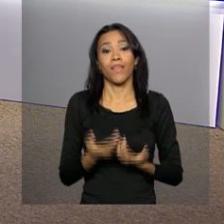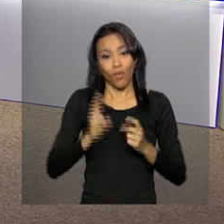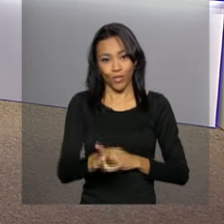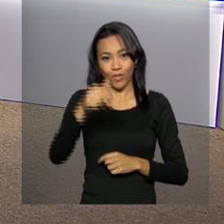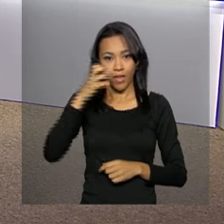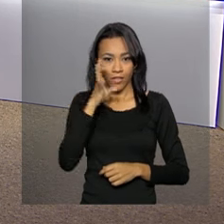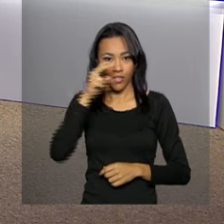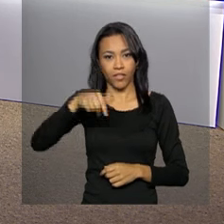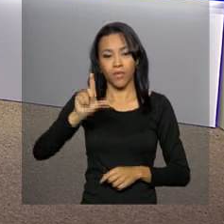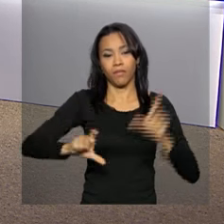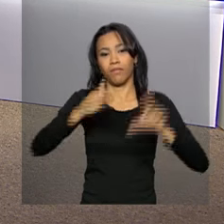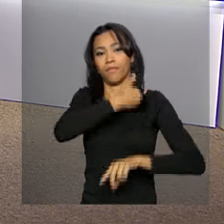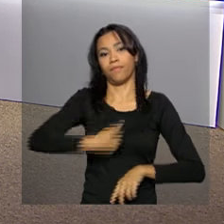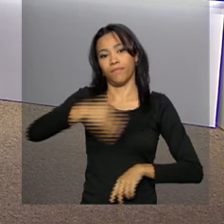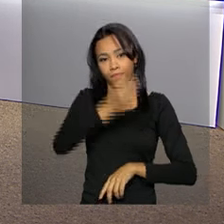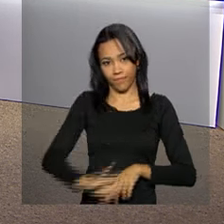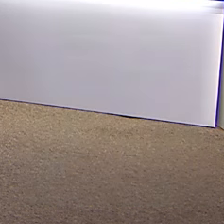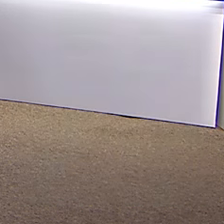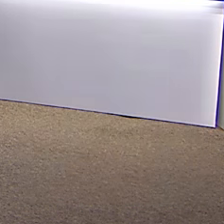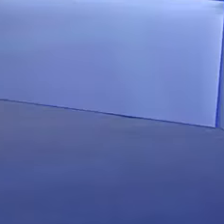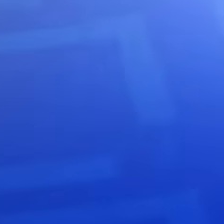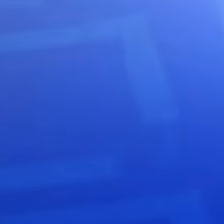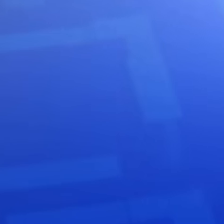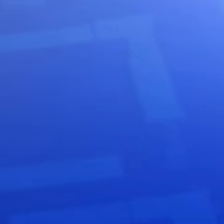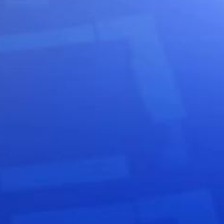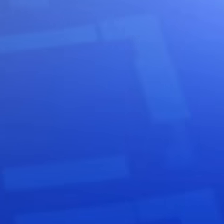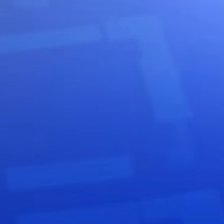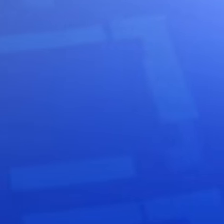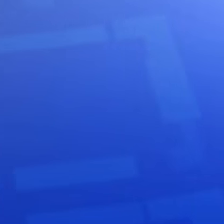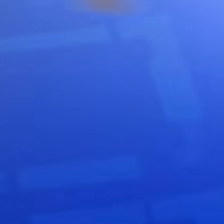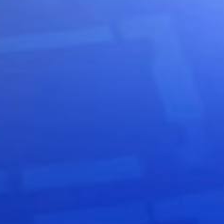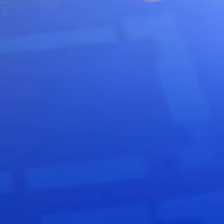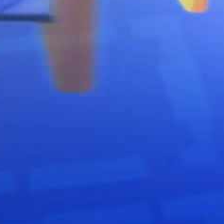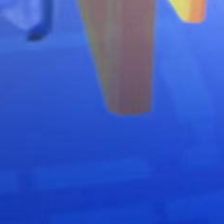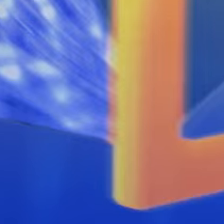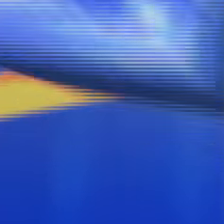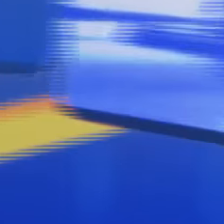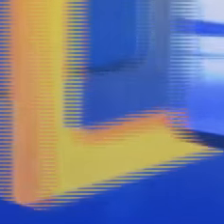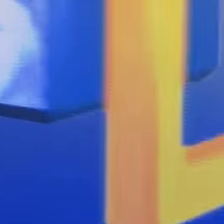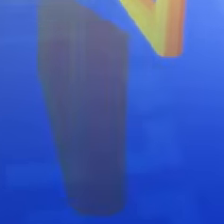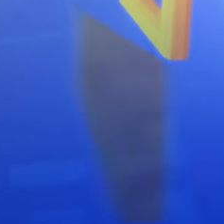Continue com a gente, NBR, a TV do Governo Federal. Transcrição e Quintena Coelho